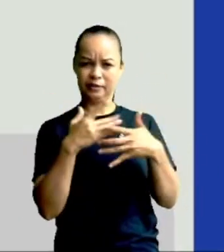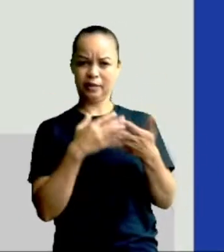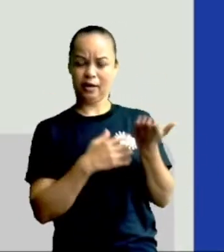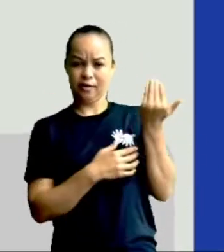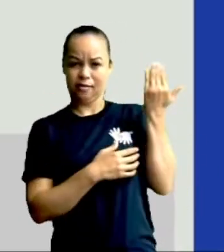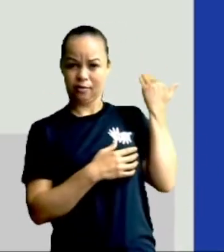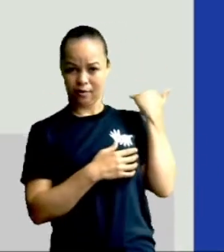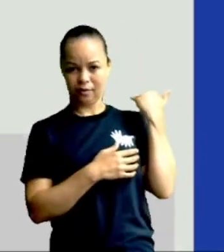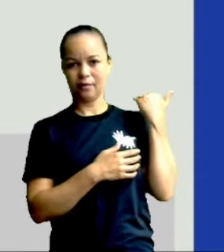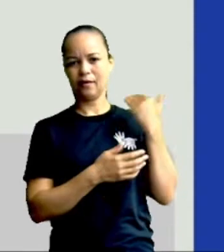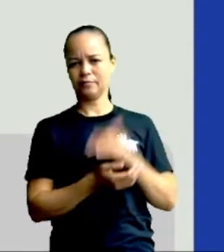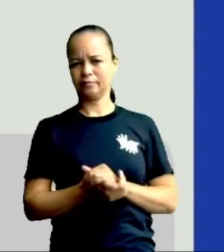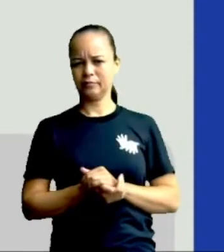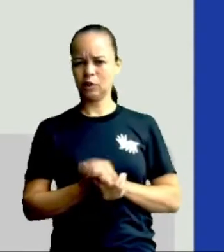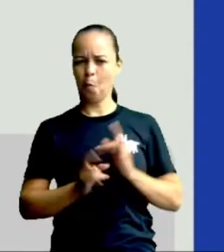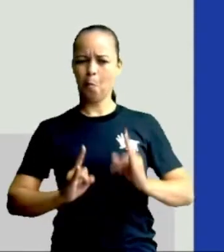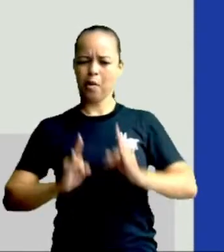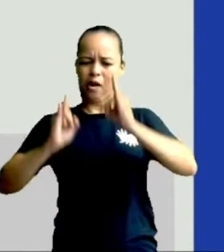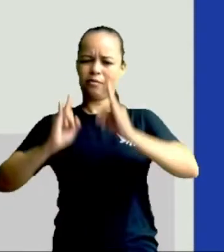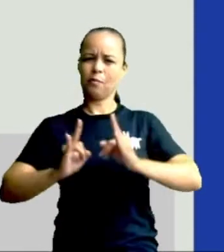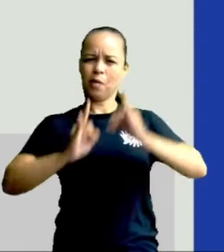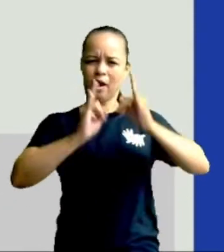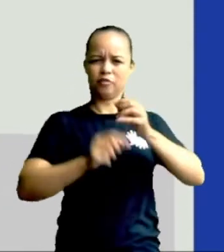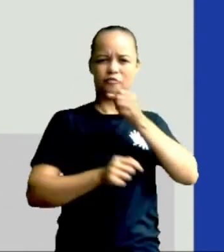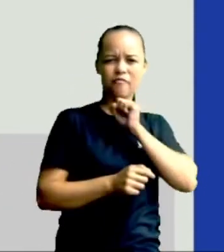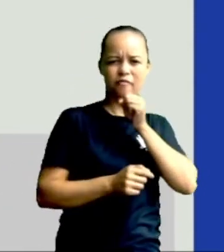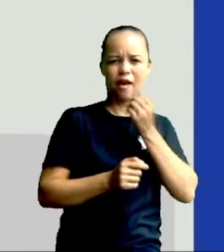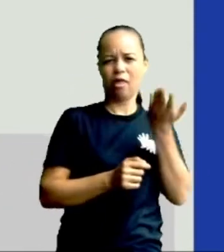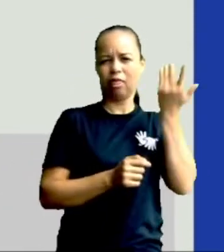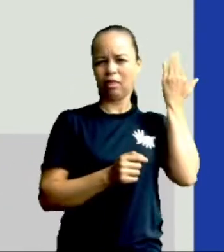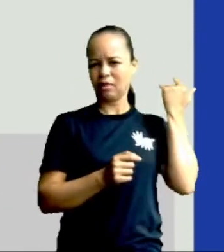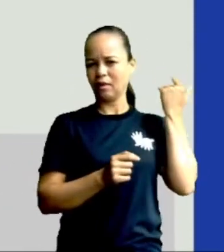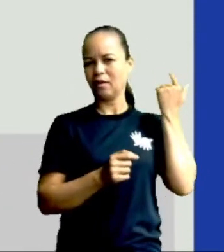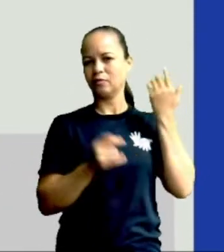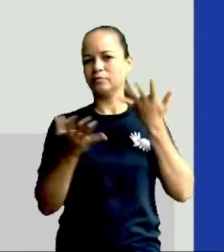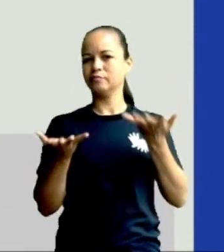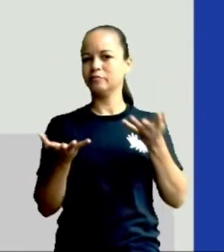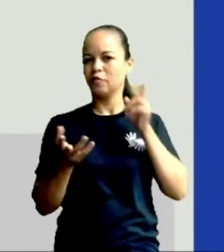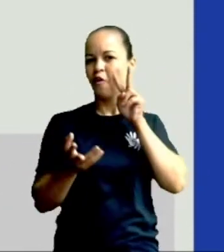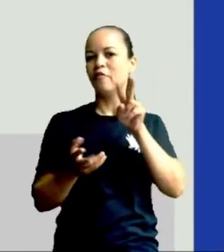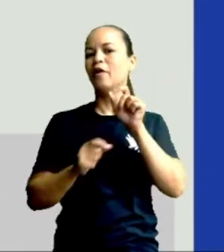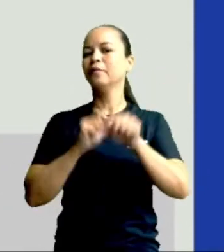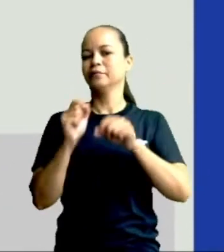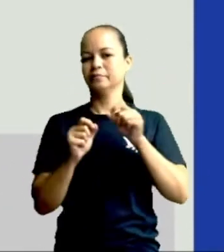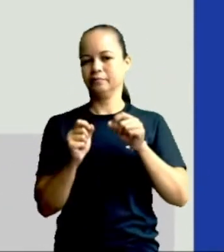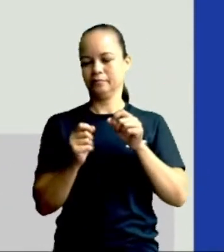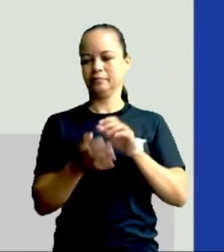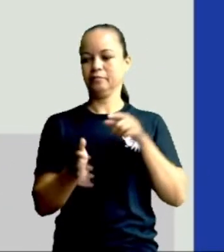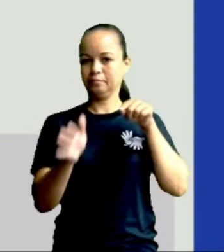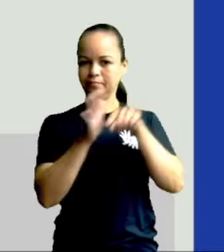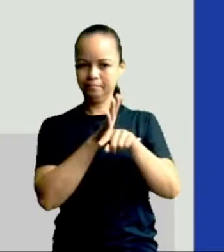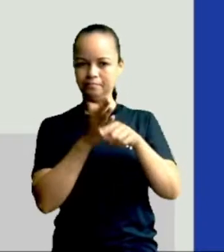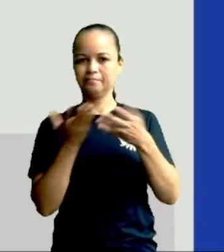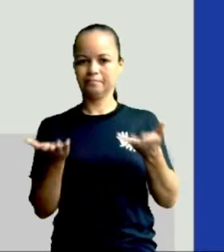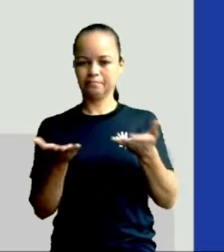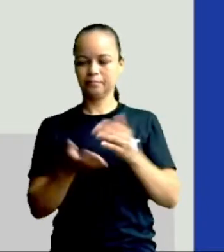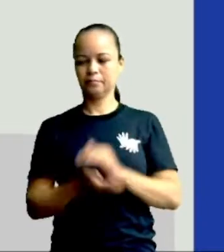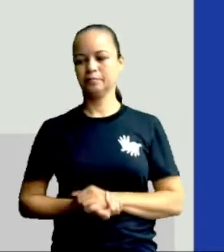Hum, prédios antigos? O que é que você vê? Vamos lá? Vamos para a pergunta?